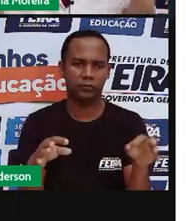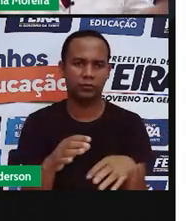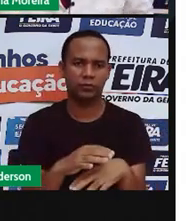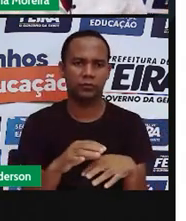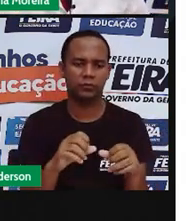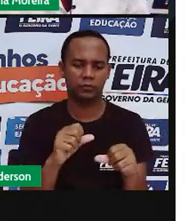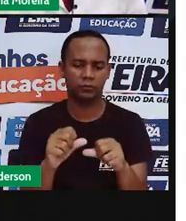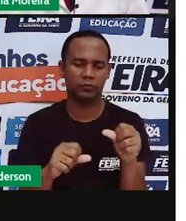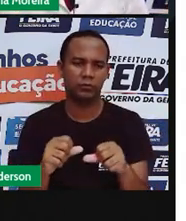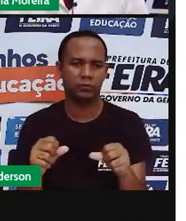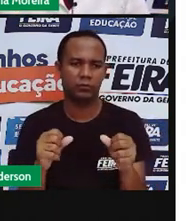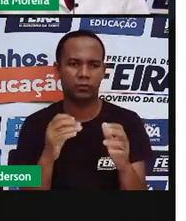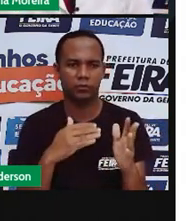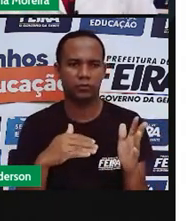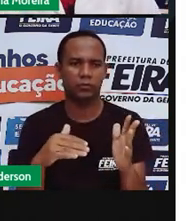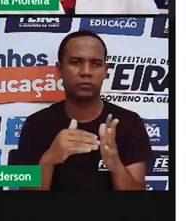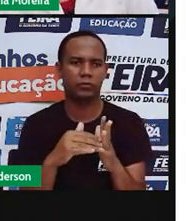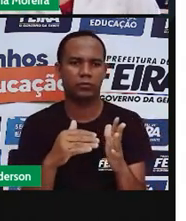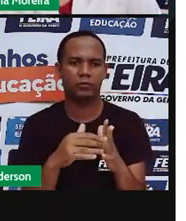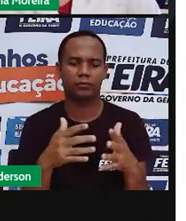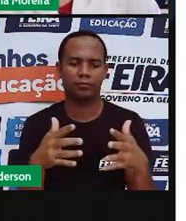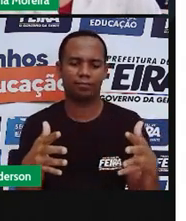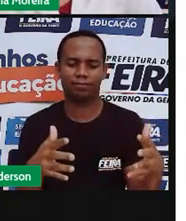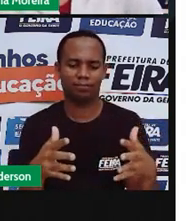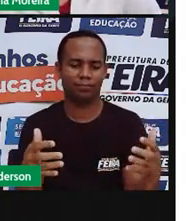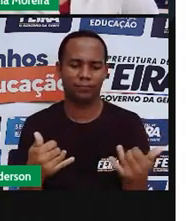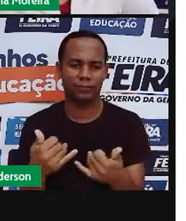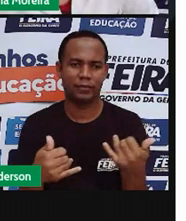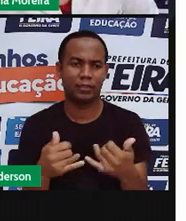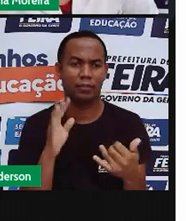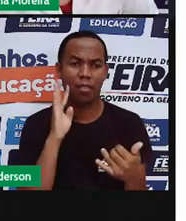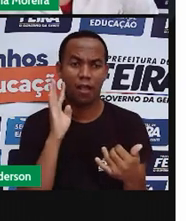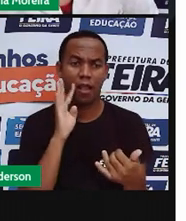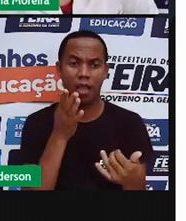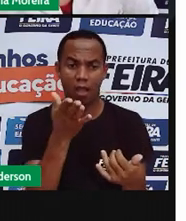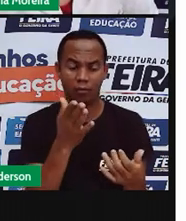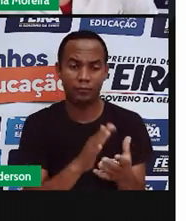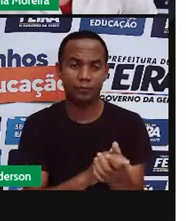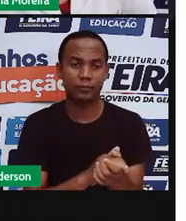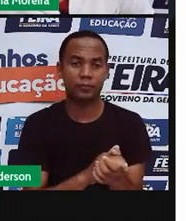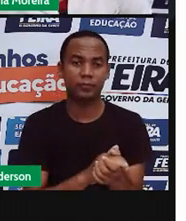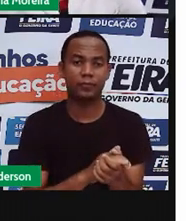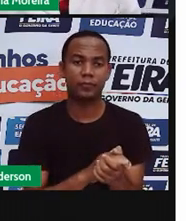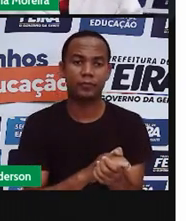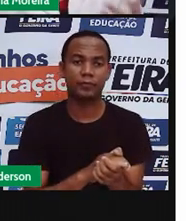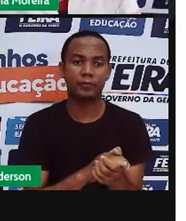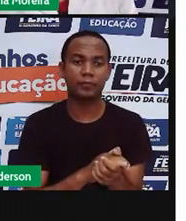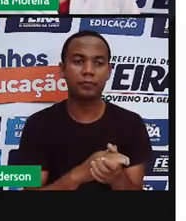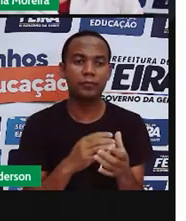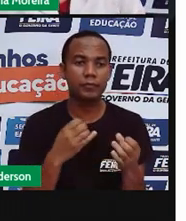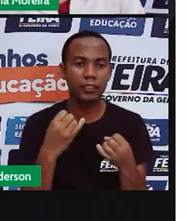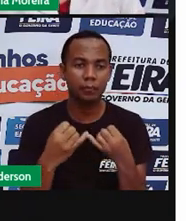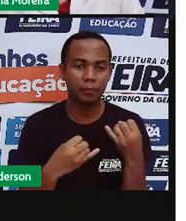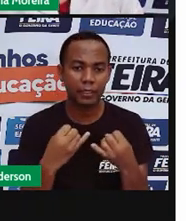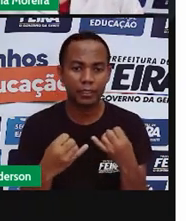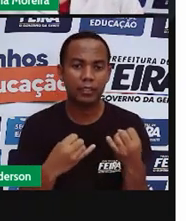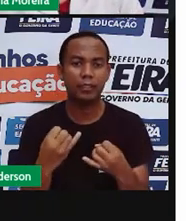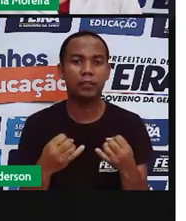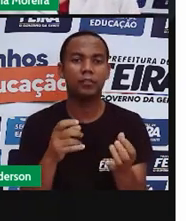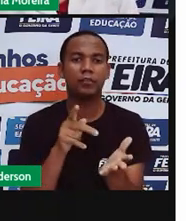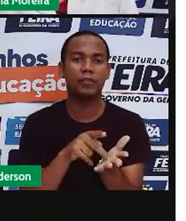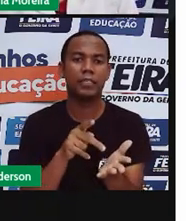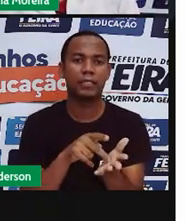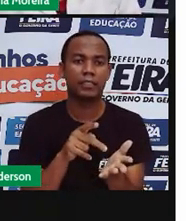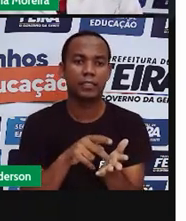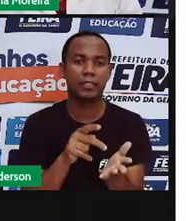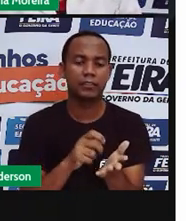desfazer toda a cama de gato, né? Bom, é... Tem valor... Esses brinquedos, na verdade, tem um valor cultural